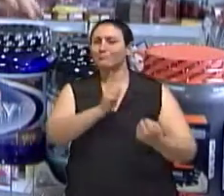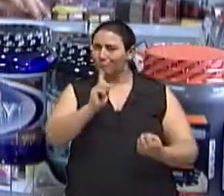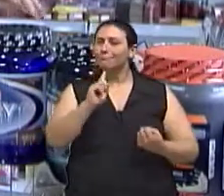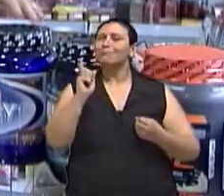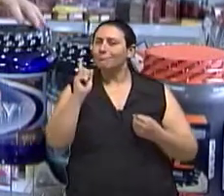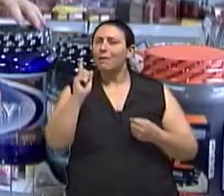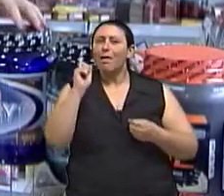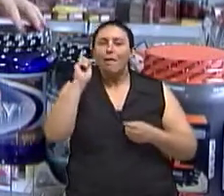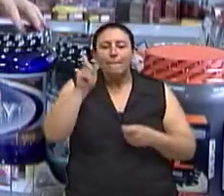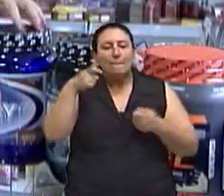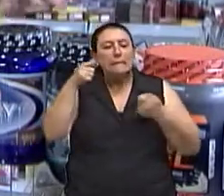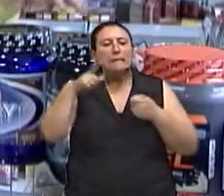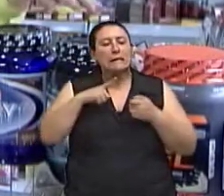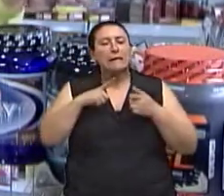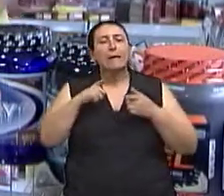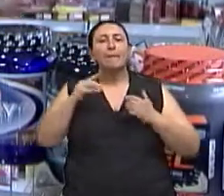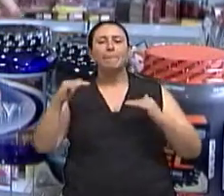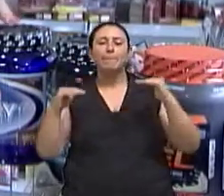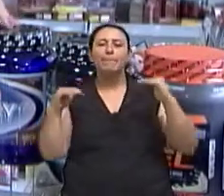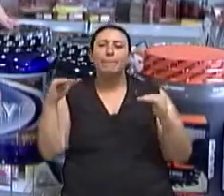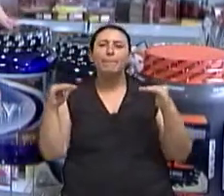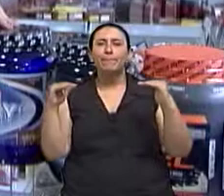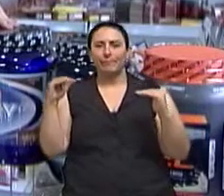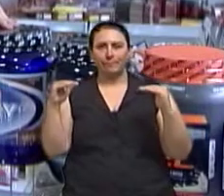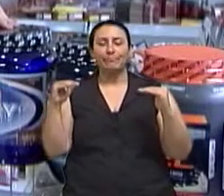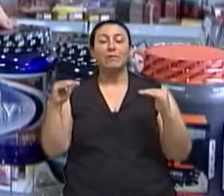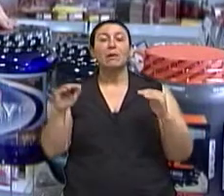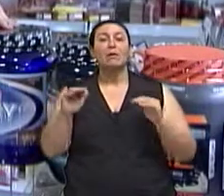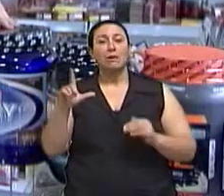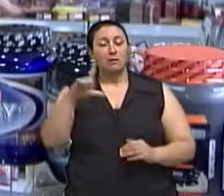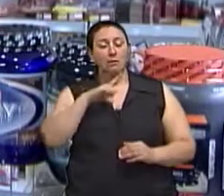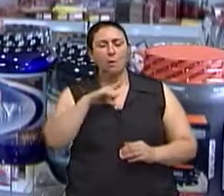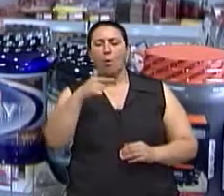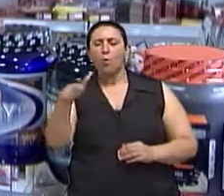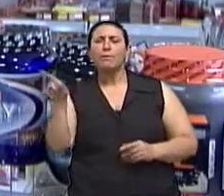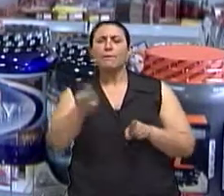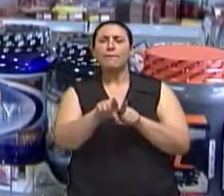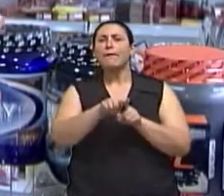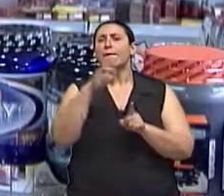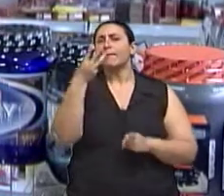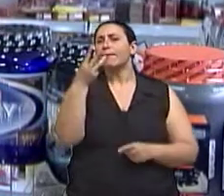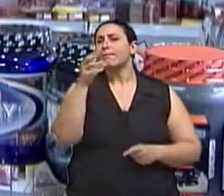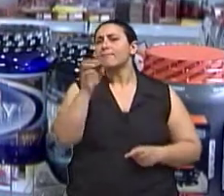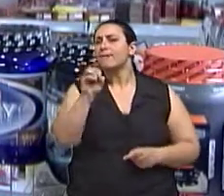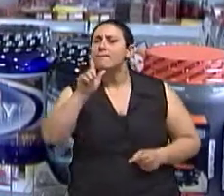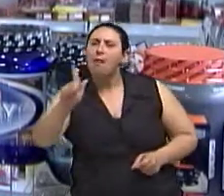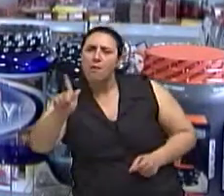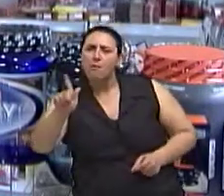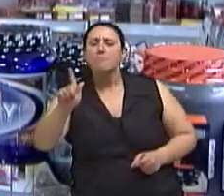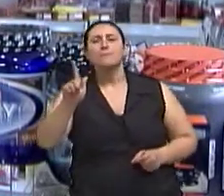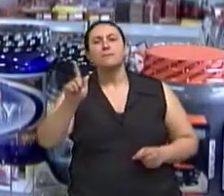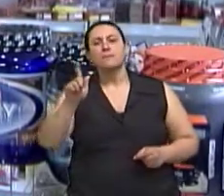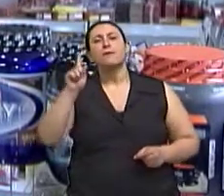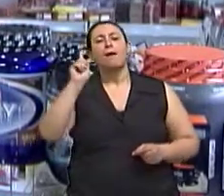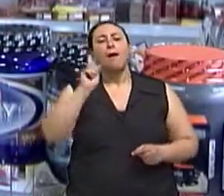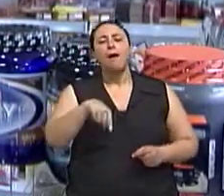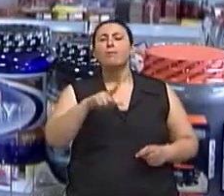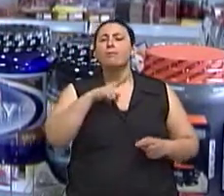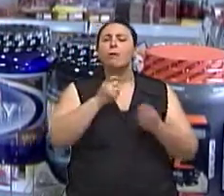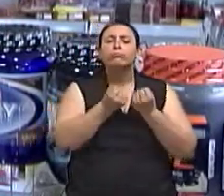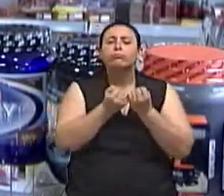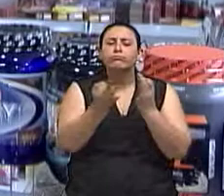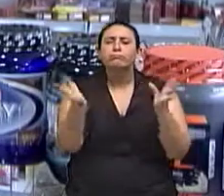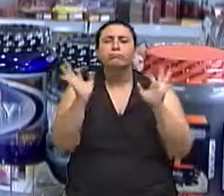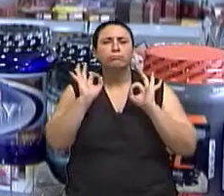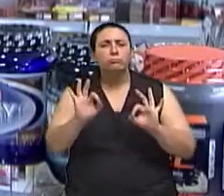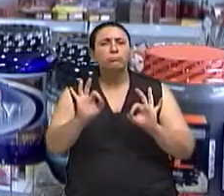Uma medida desses produtos contém 30 gramas. O que equivale à mesma quantidade de proteína de 100 gramas